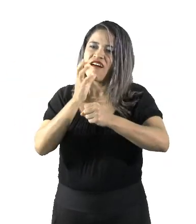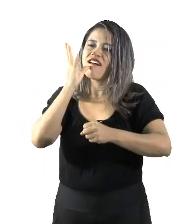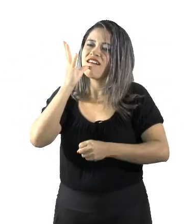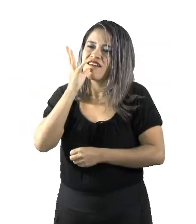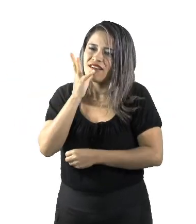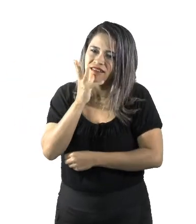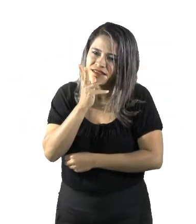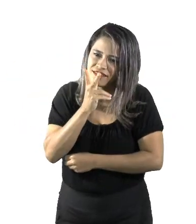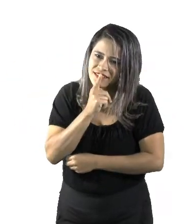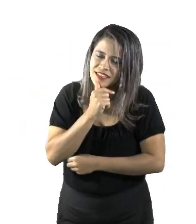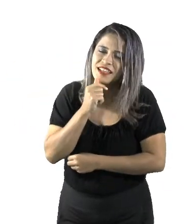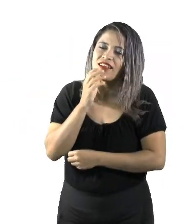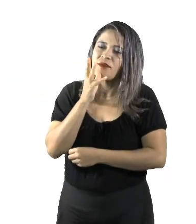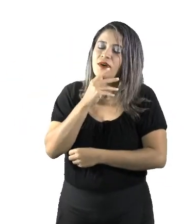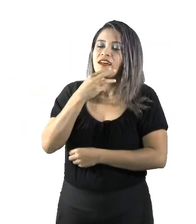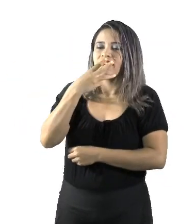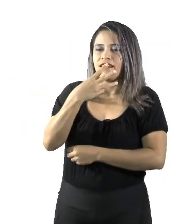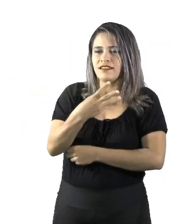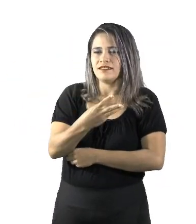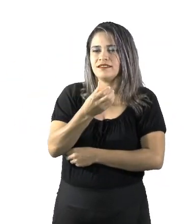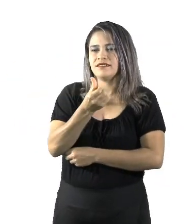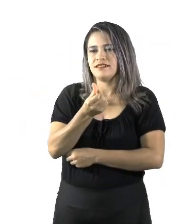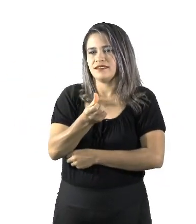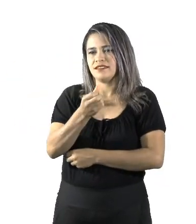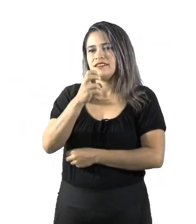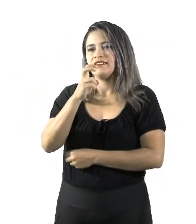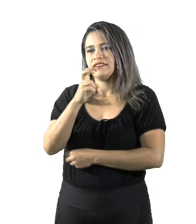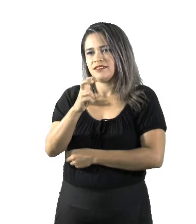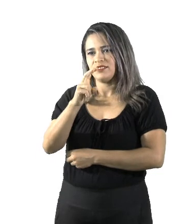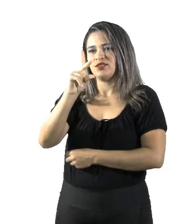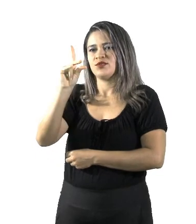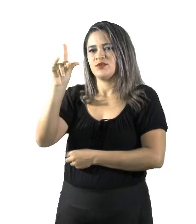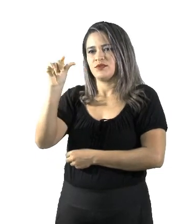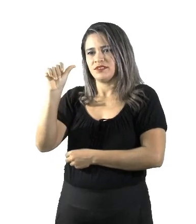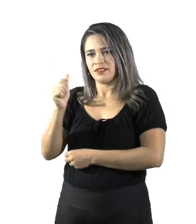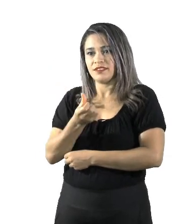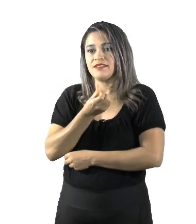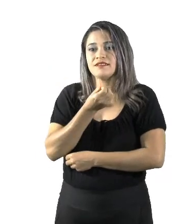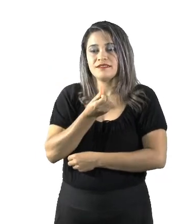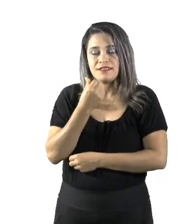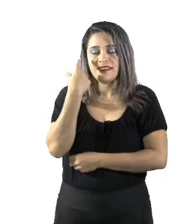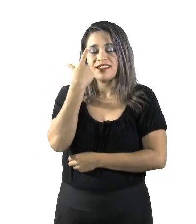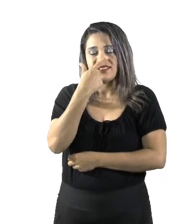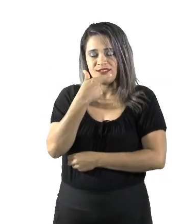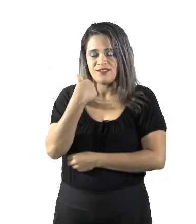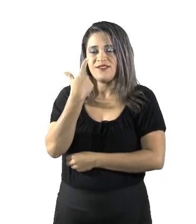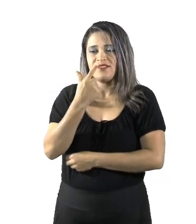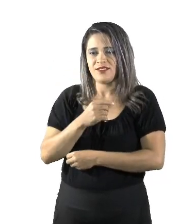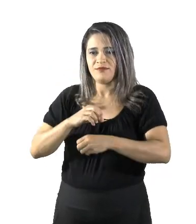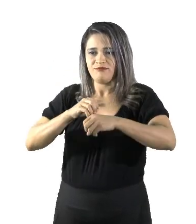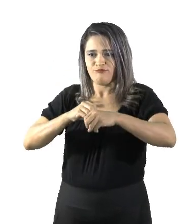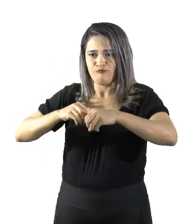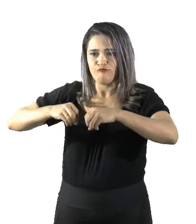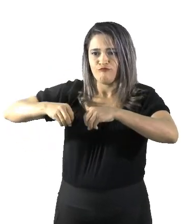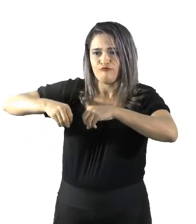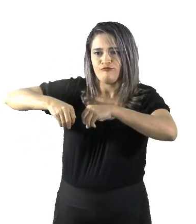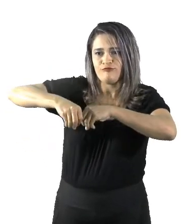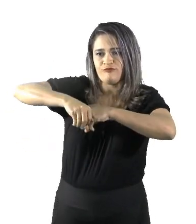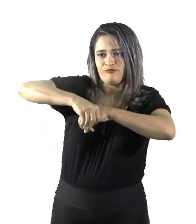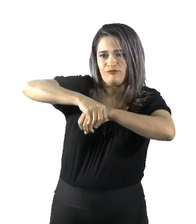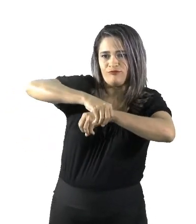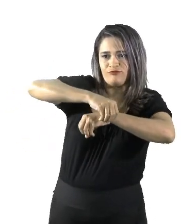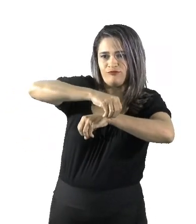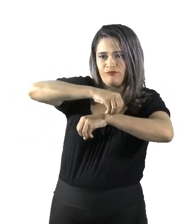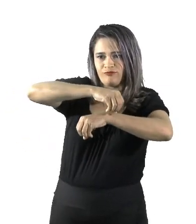365 dias e 6 horas para fazer